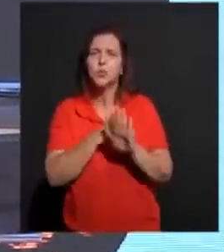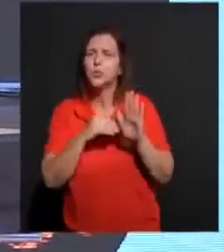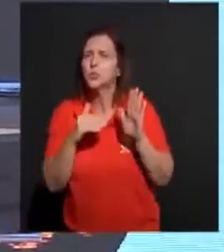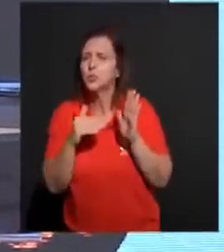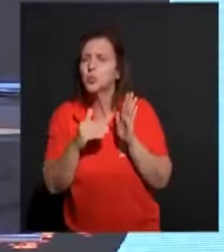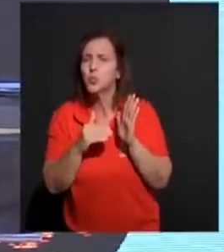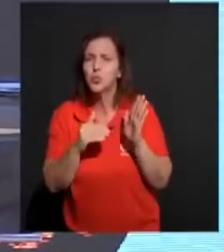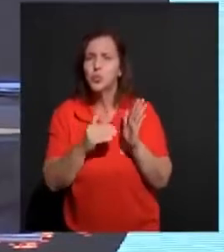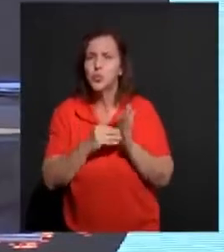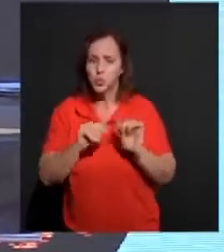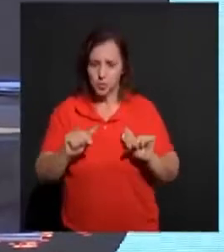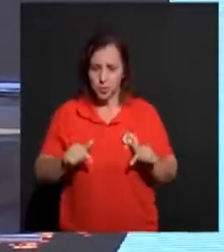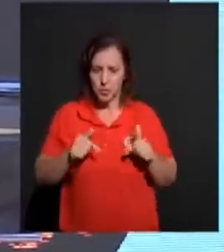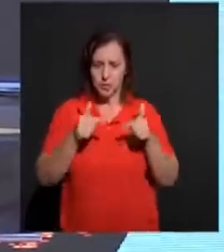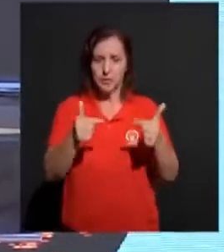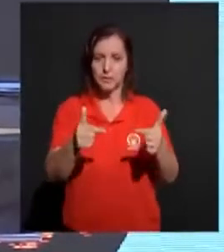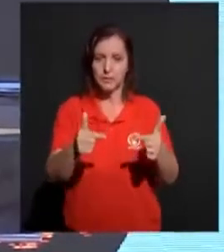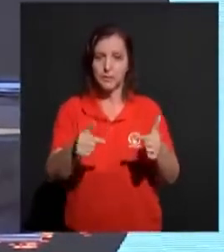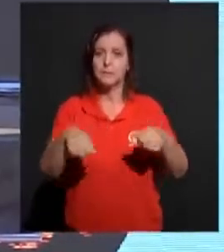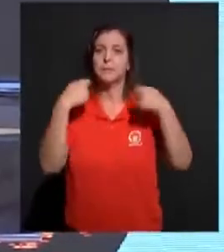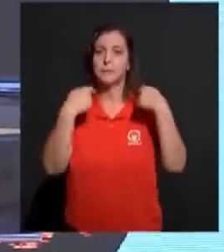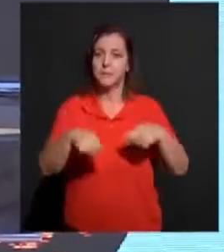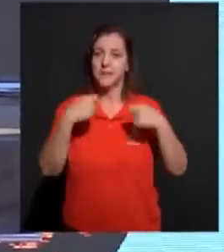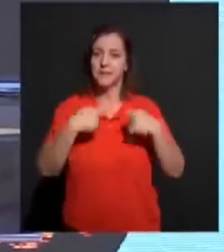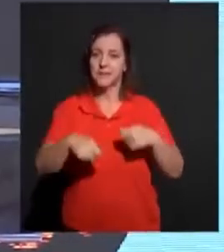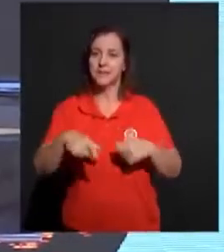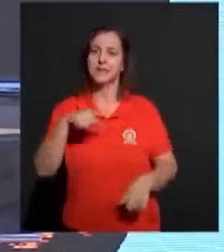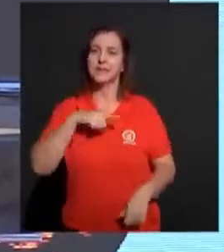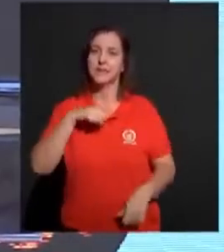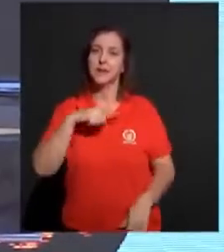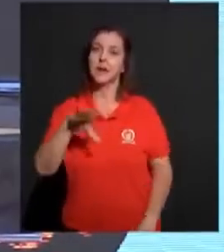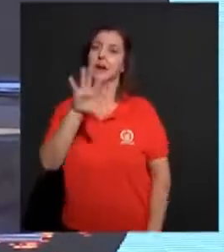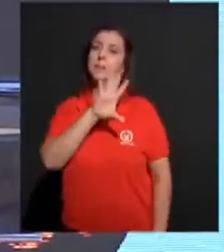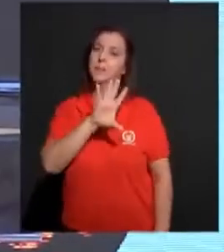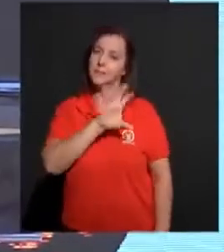Precisa ser. Em amor. Porque amor.